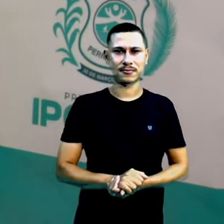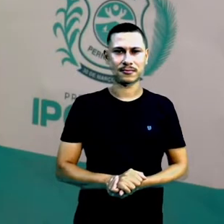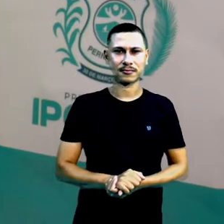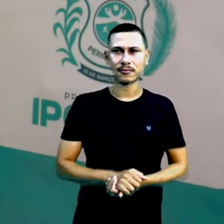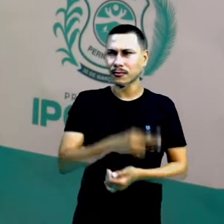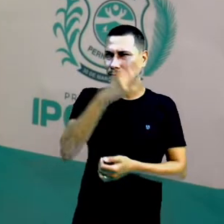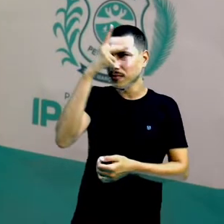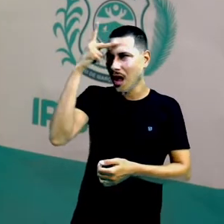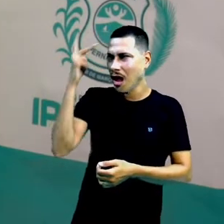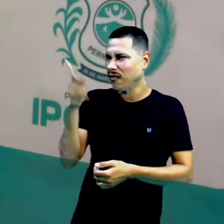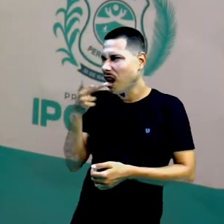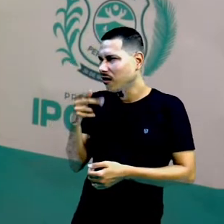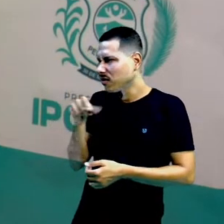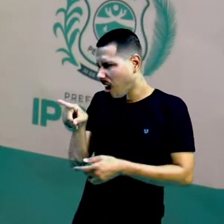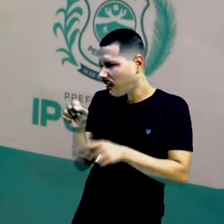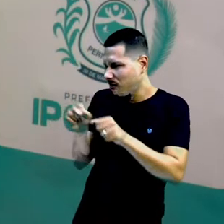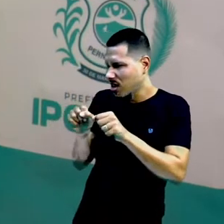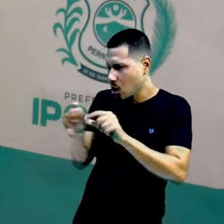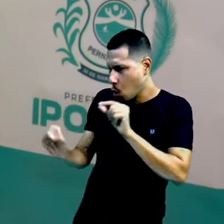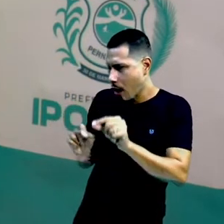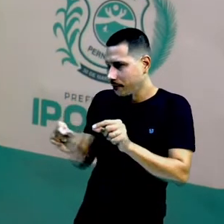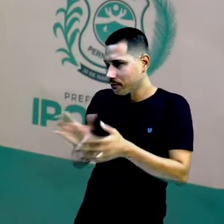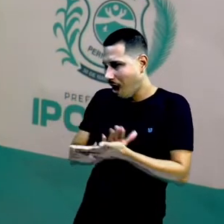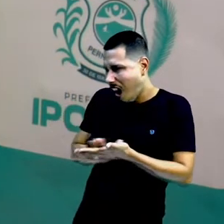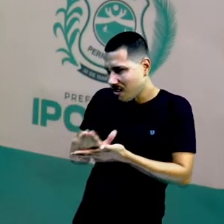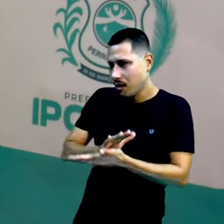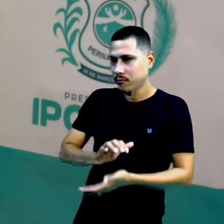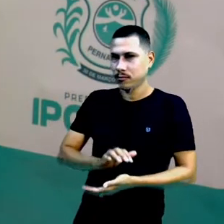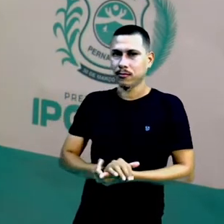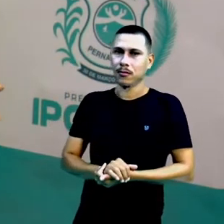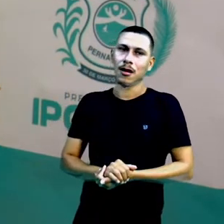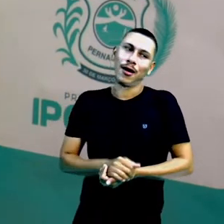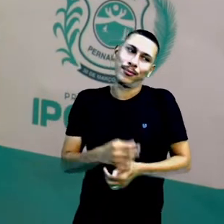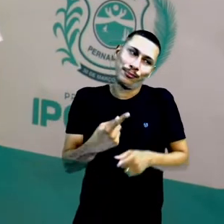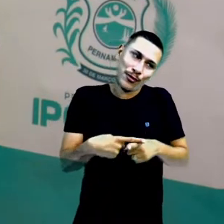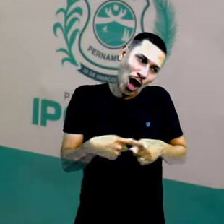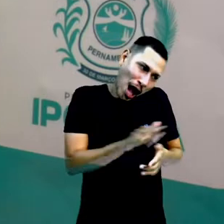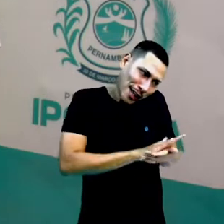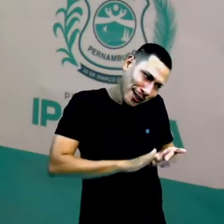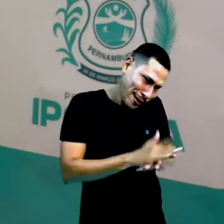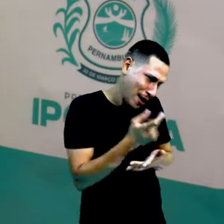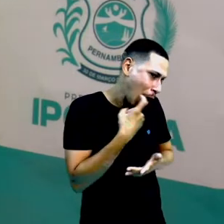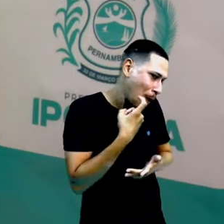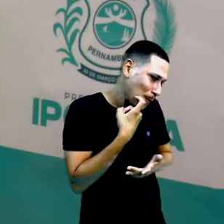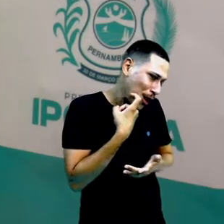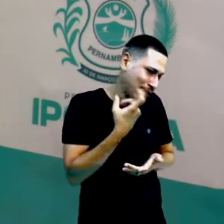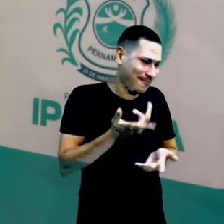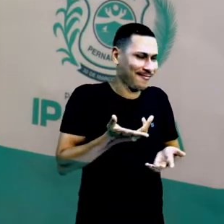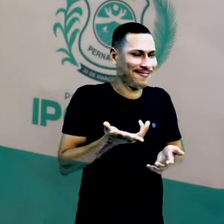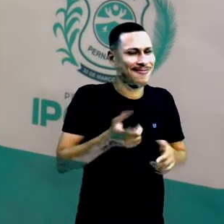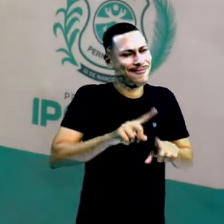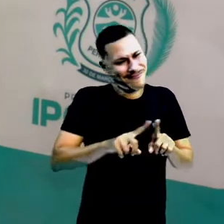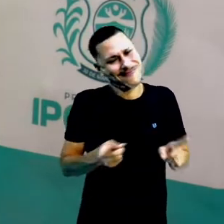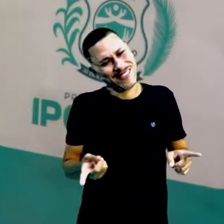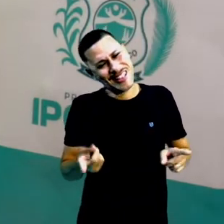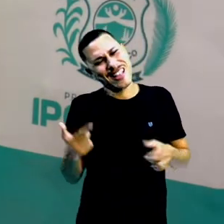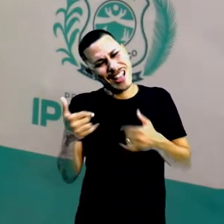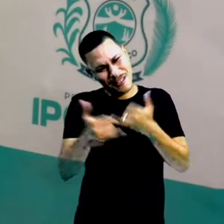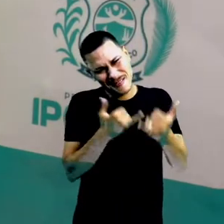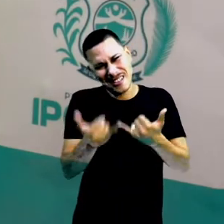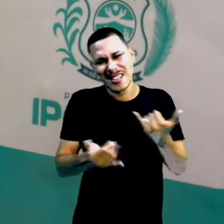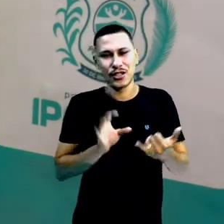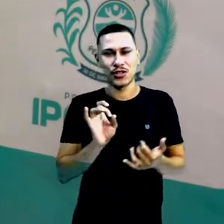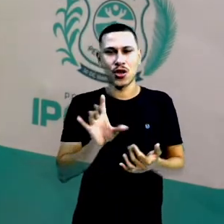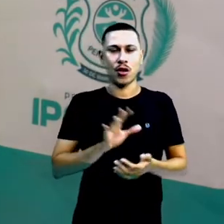as pessoas dizem assim, o que é que você está fazendo? Nada. Ah, então quem nada é peixe, não é isso? Então, é aqui. Vamos